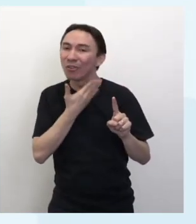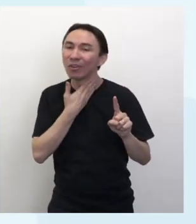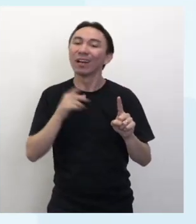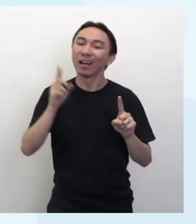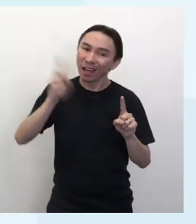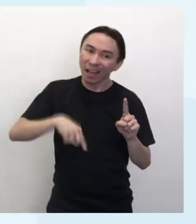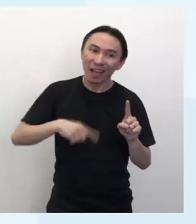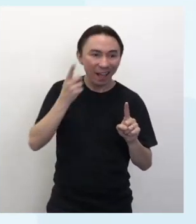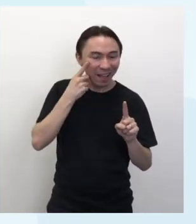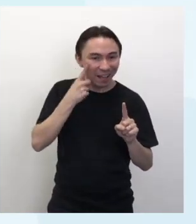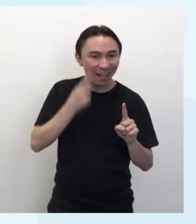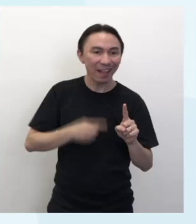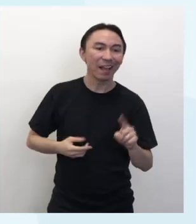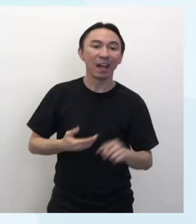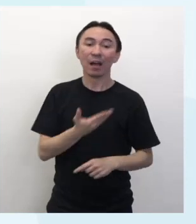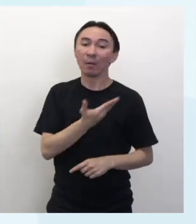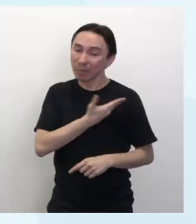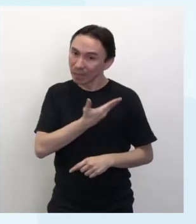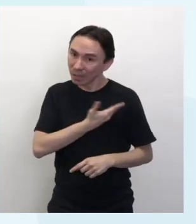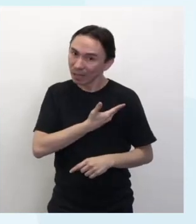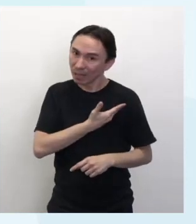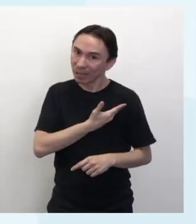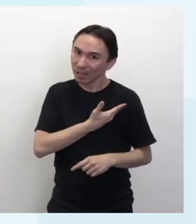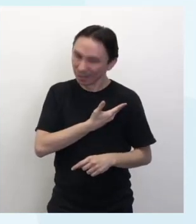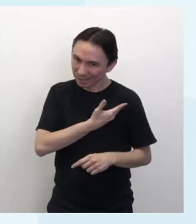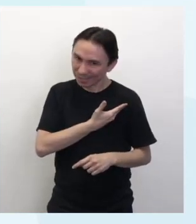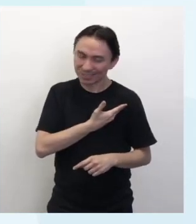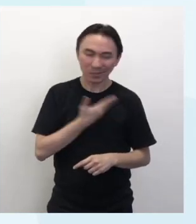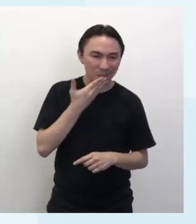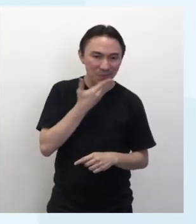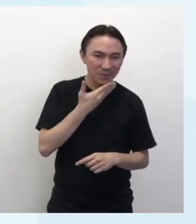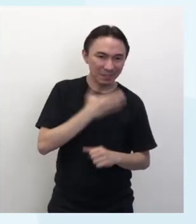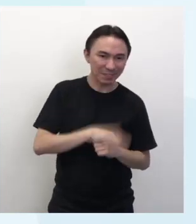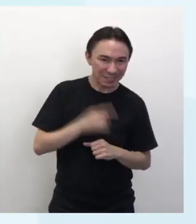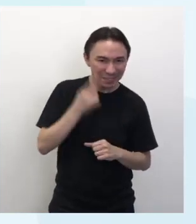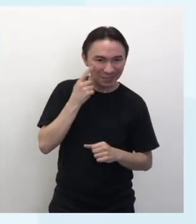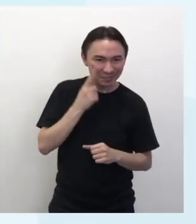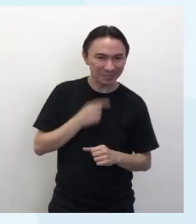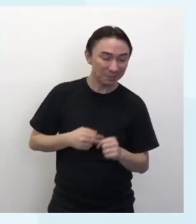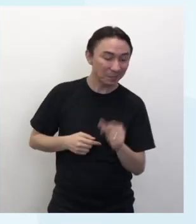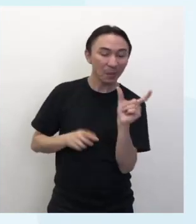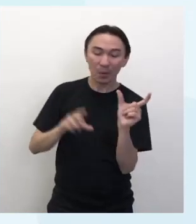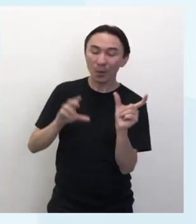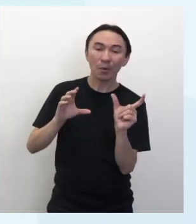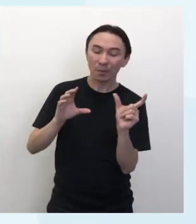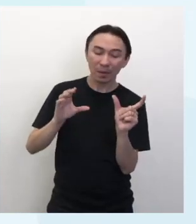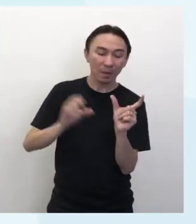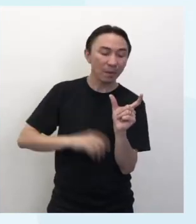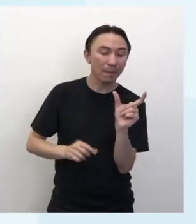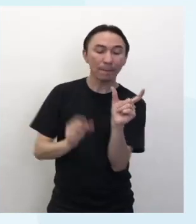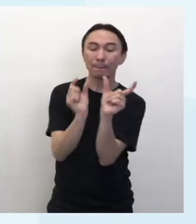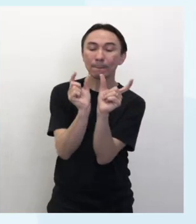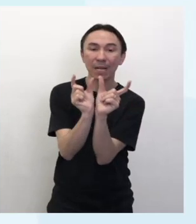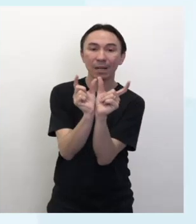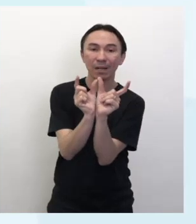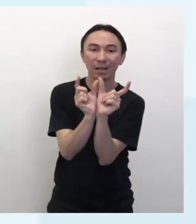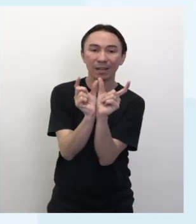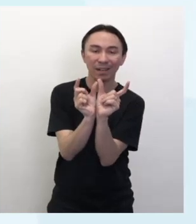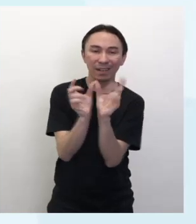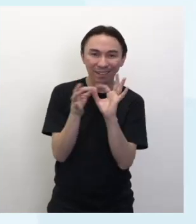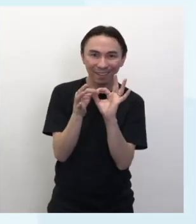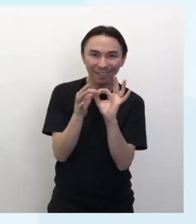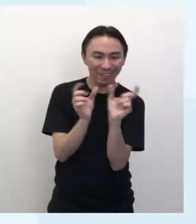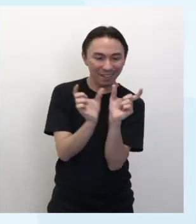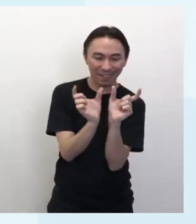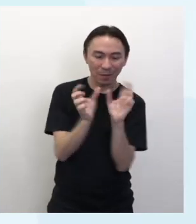conjunção, que eu falo, que sempre aparece, em destaque, mas, é um organizador textual.